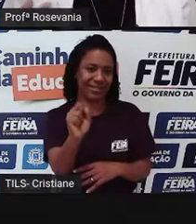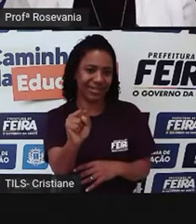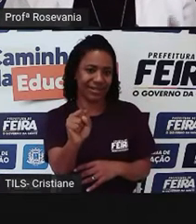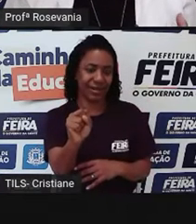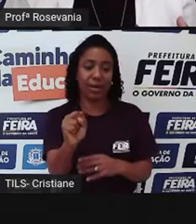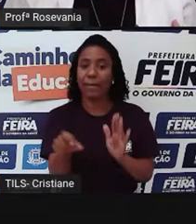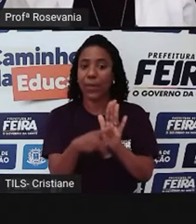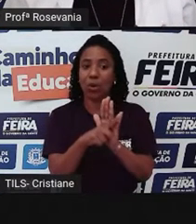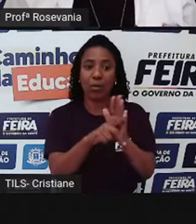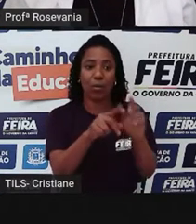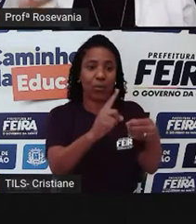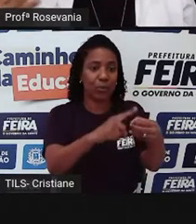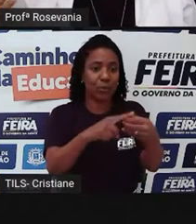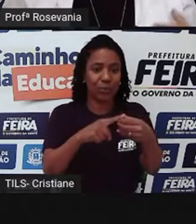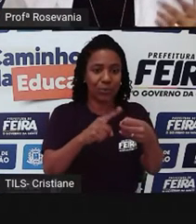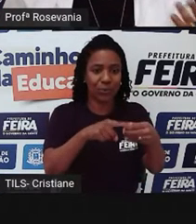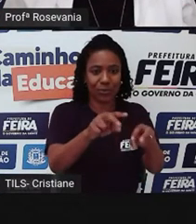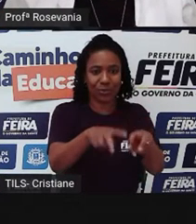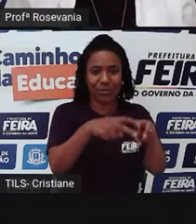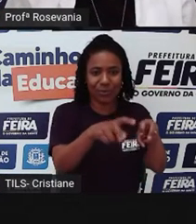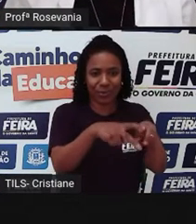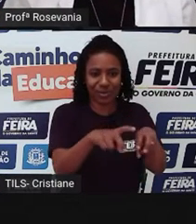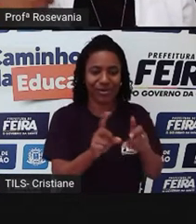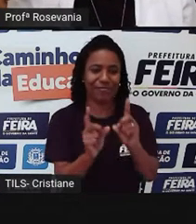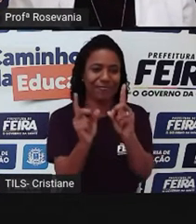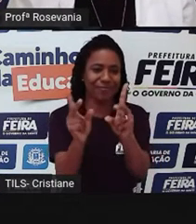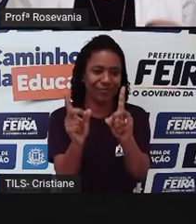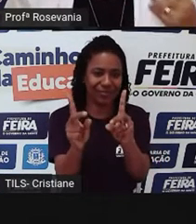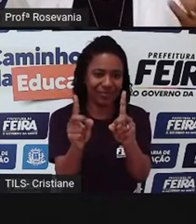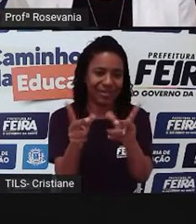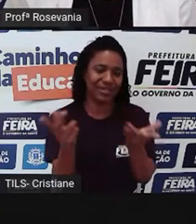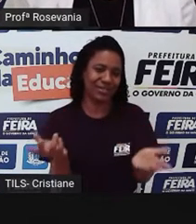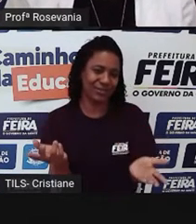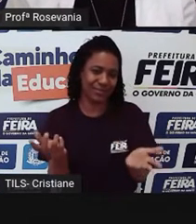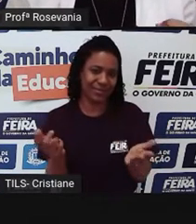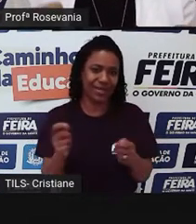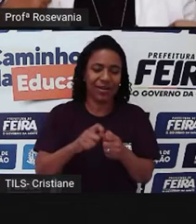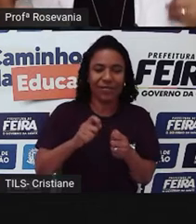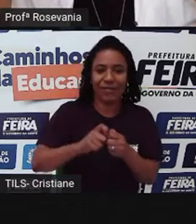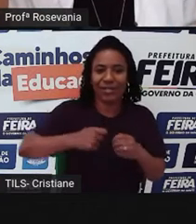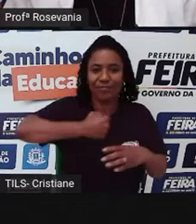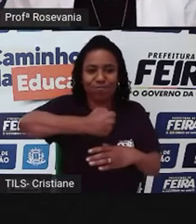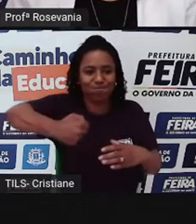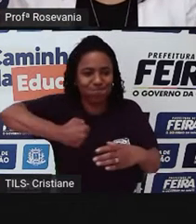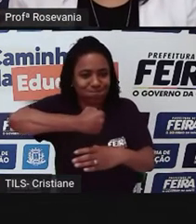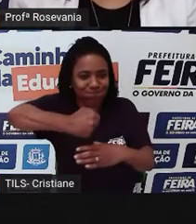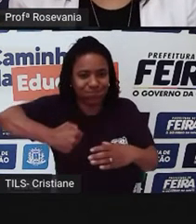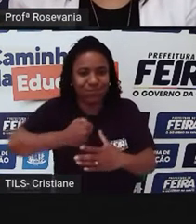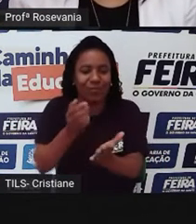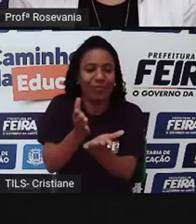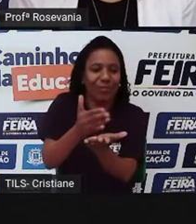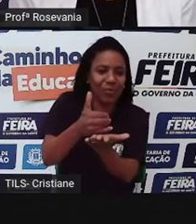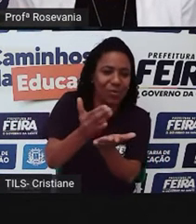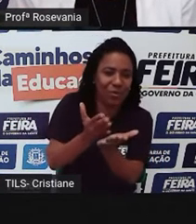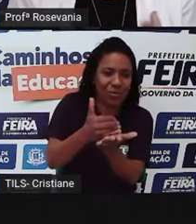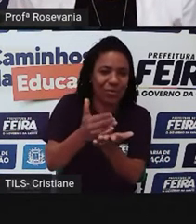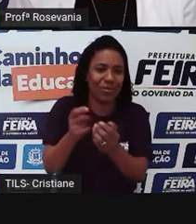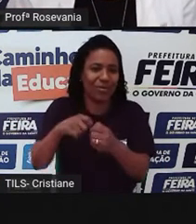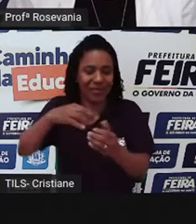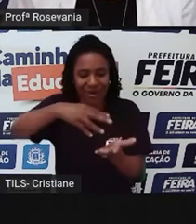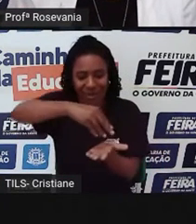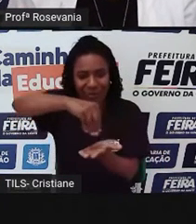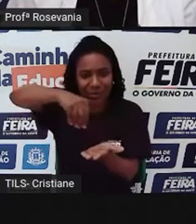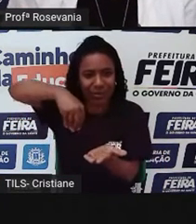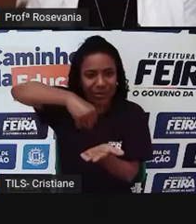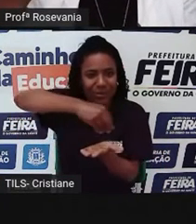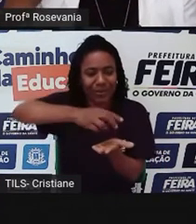A forma como também você faz determinados tipos de bolo, determinados tipos de tapioca, isso tudo faz parte da cultura